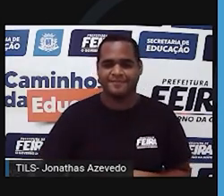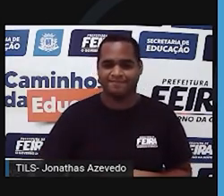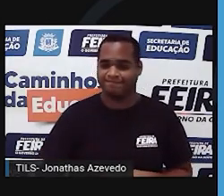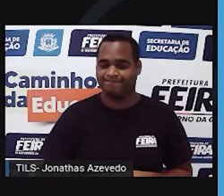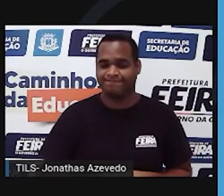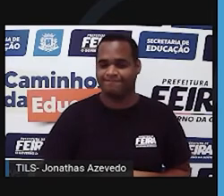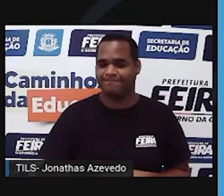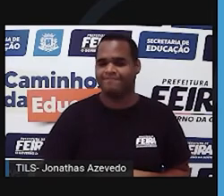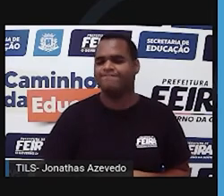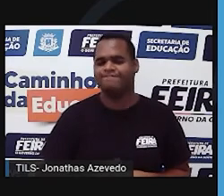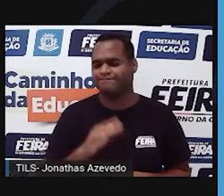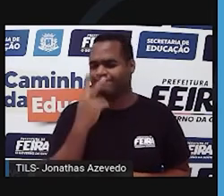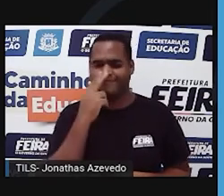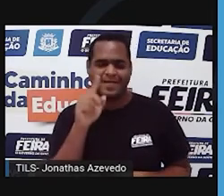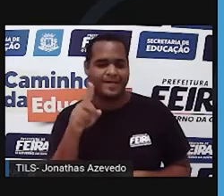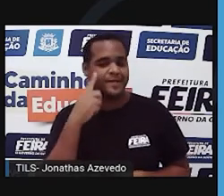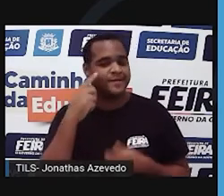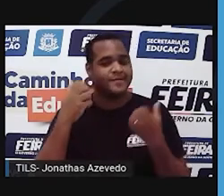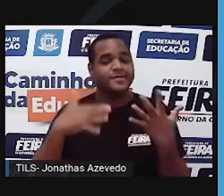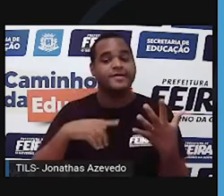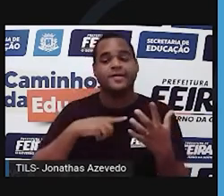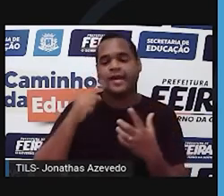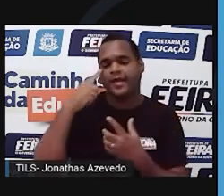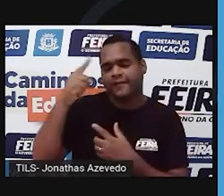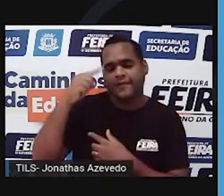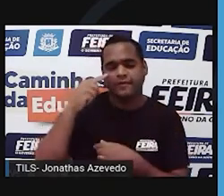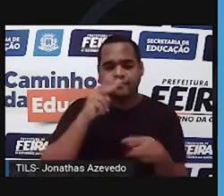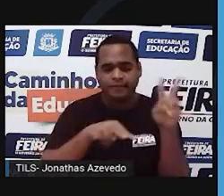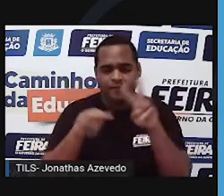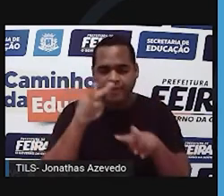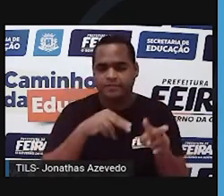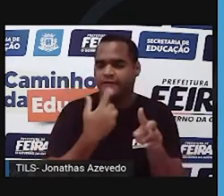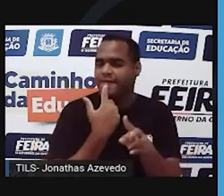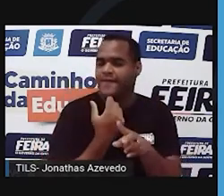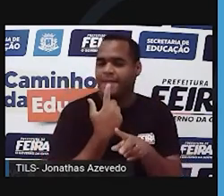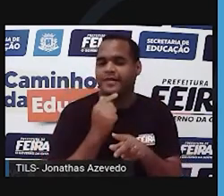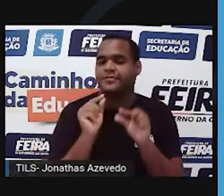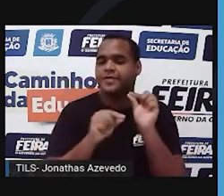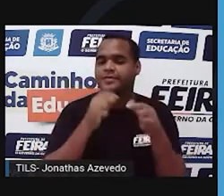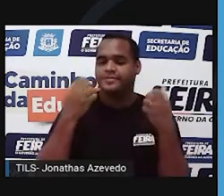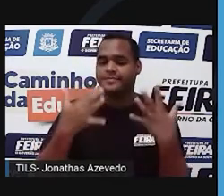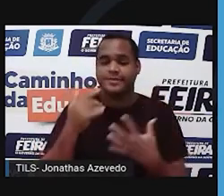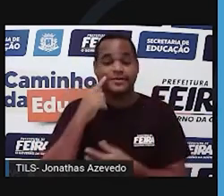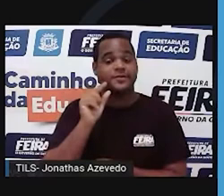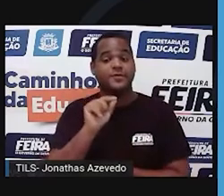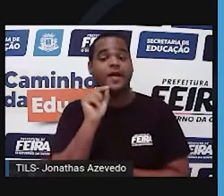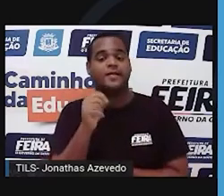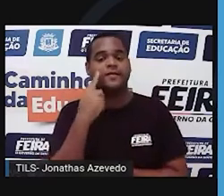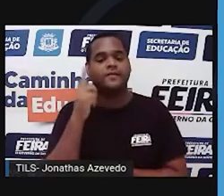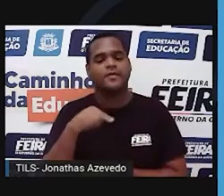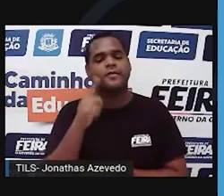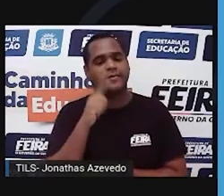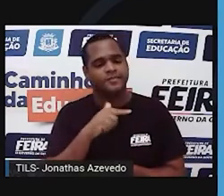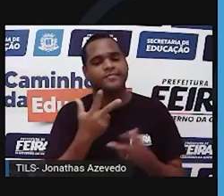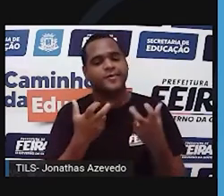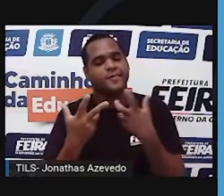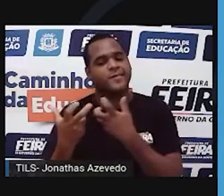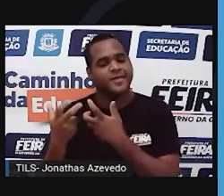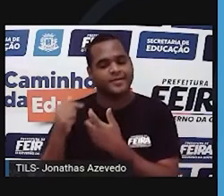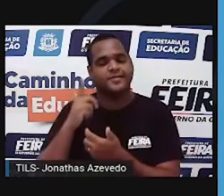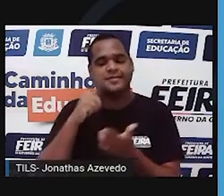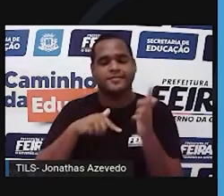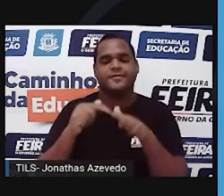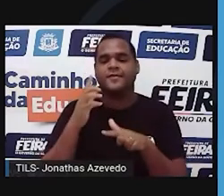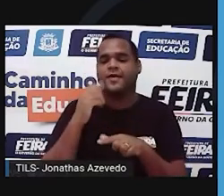É zoeira, galera. Mas seria muito útil se a gente conseguisse visualizar o tipo sanguíneo, né? Mas, felizmente, a gente consegue detectar. As nossas características